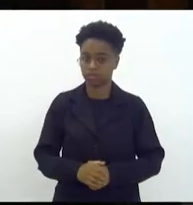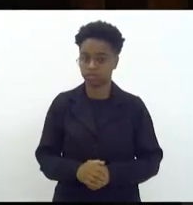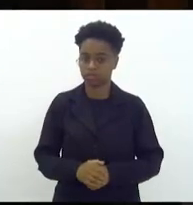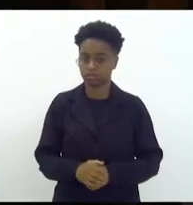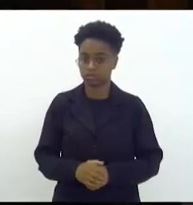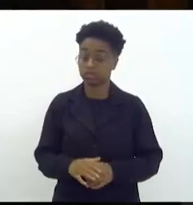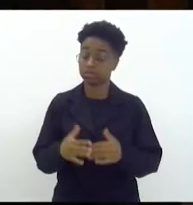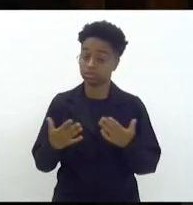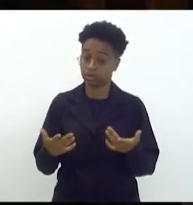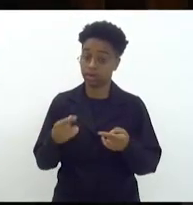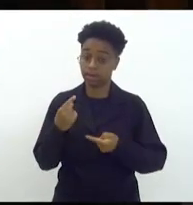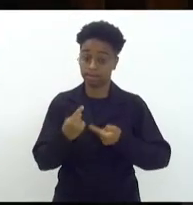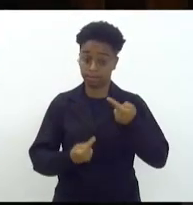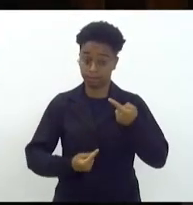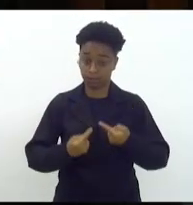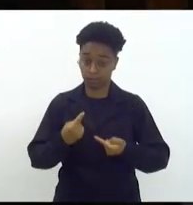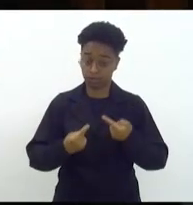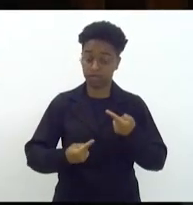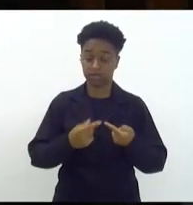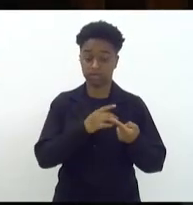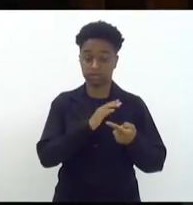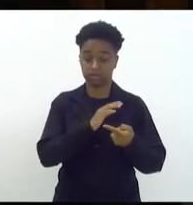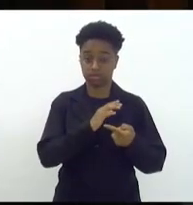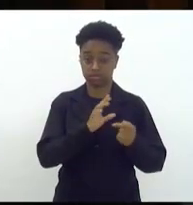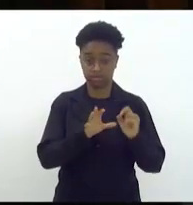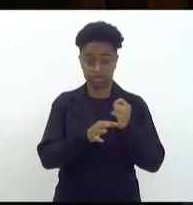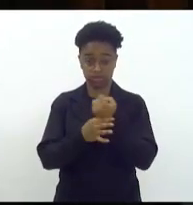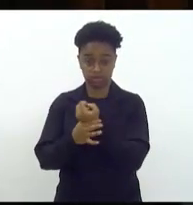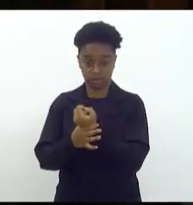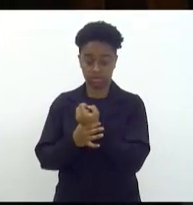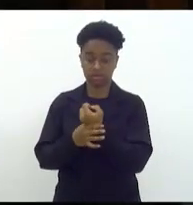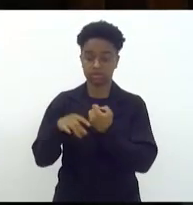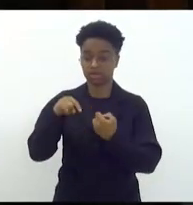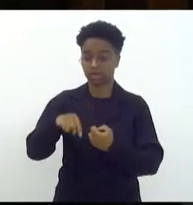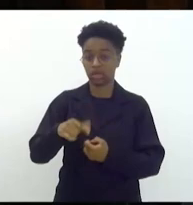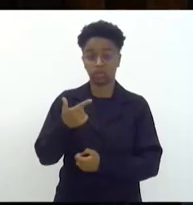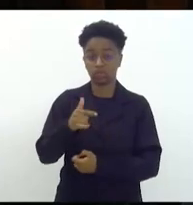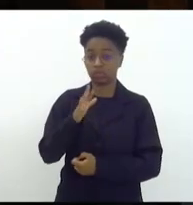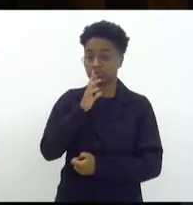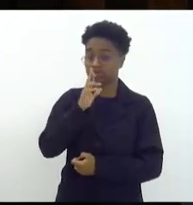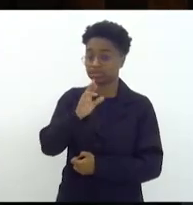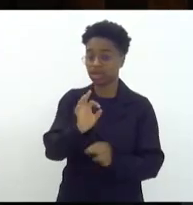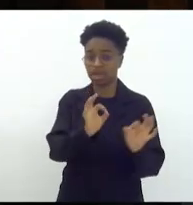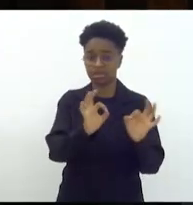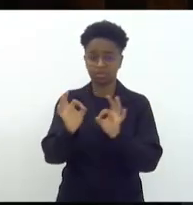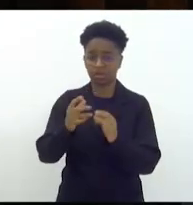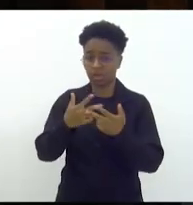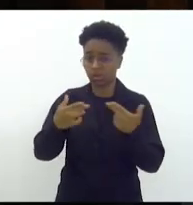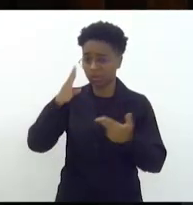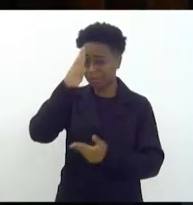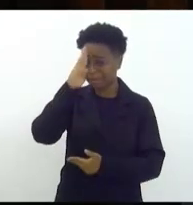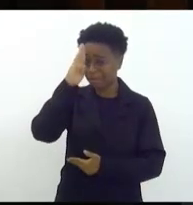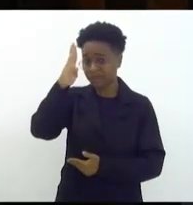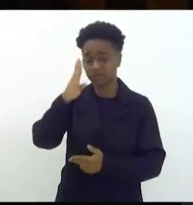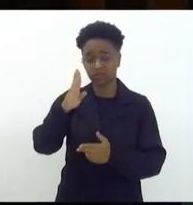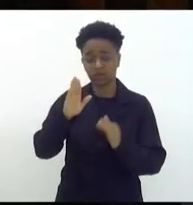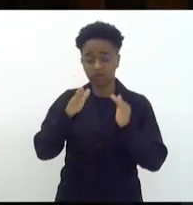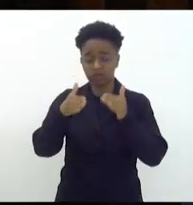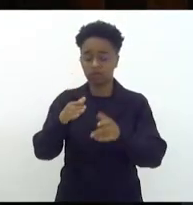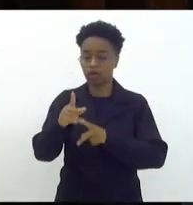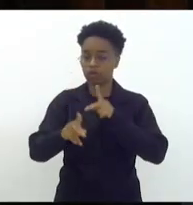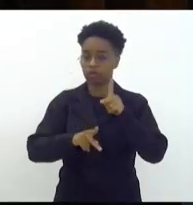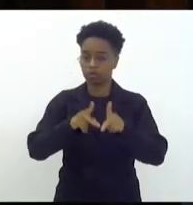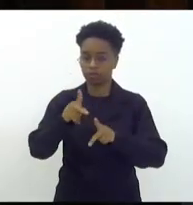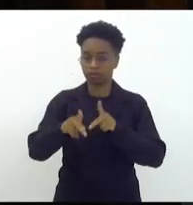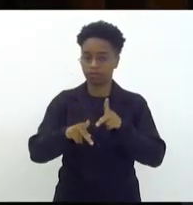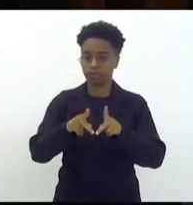a política de segurança do governo do estado não está dando resultado naquilo que é mais fundamental para a população que